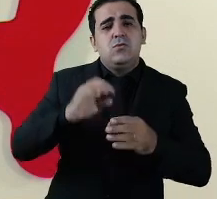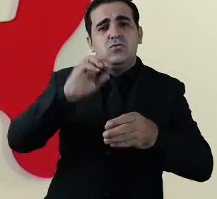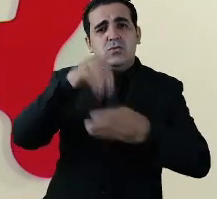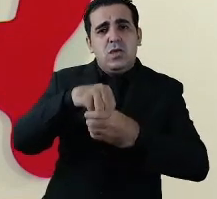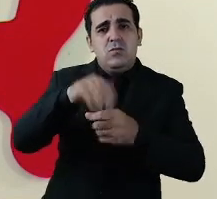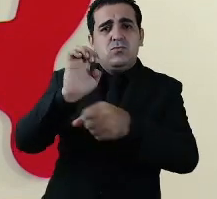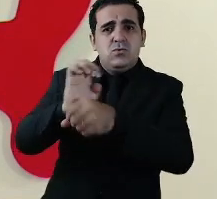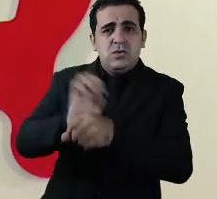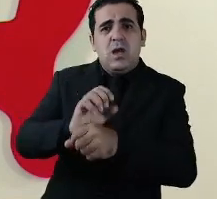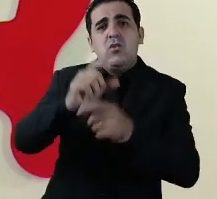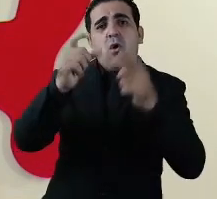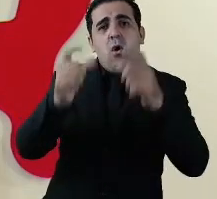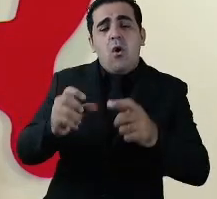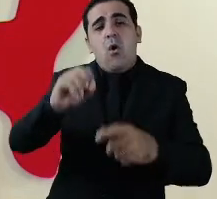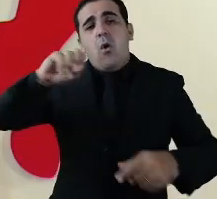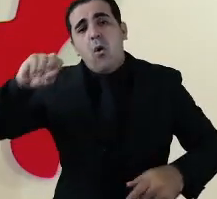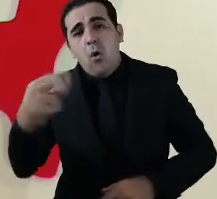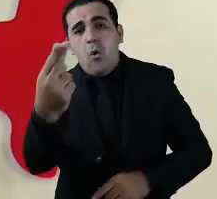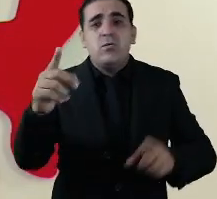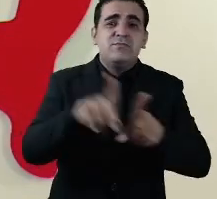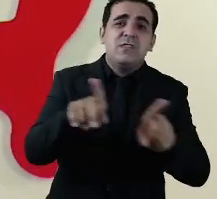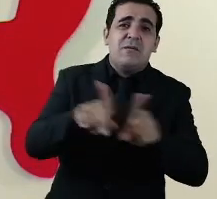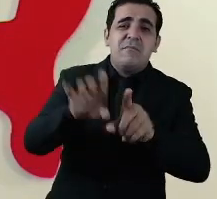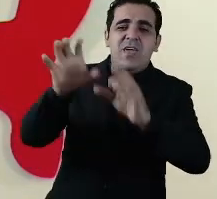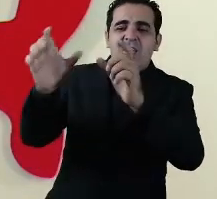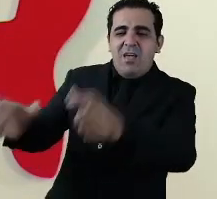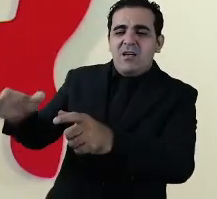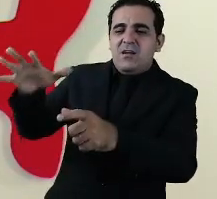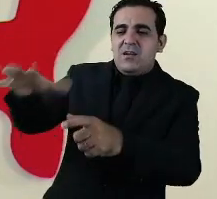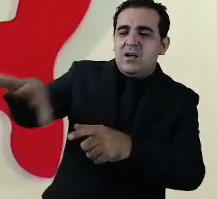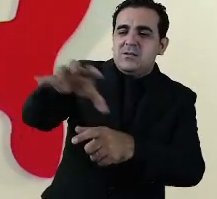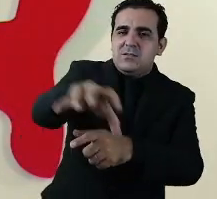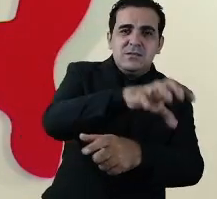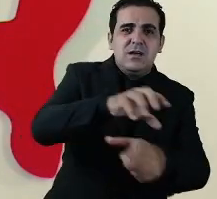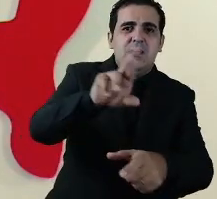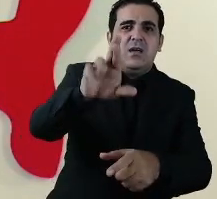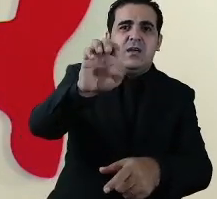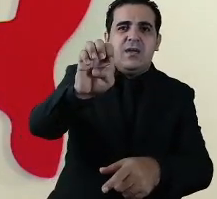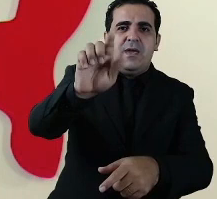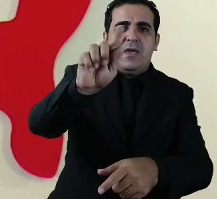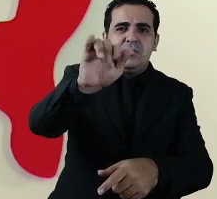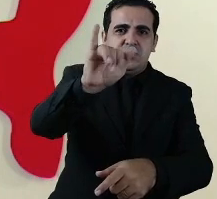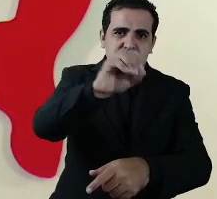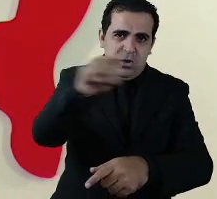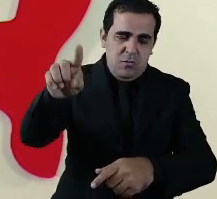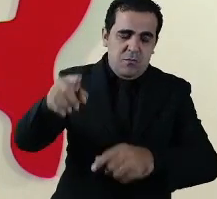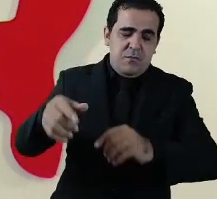inteiro ou por região de acordo com os indicadores epidemiológicos